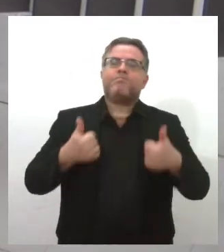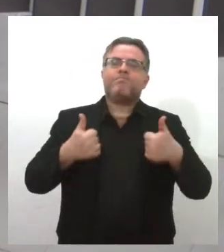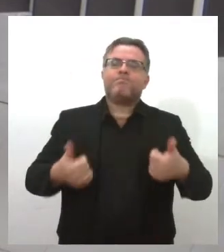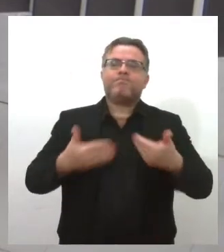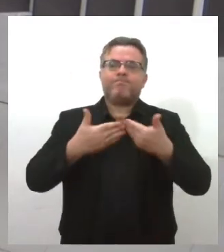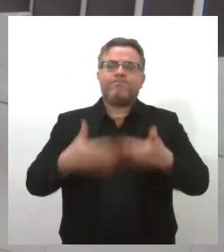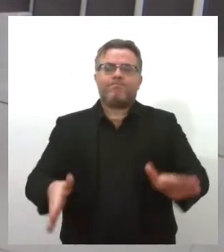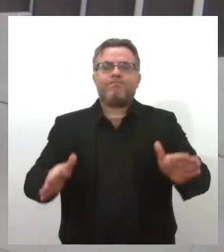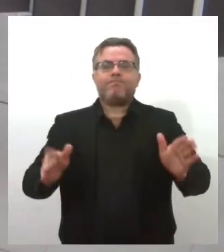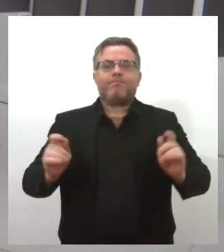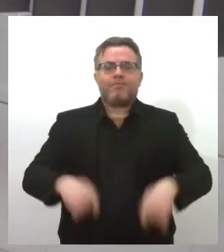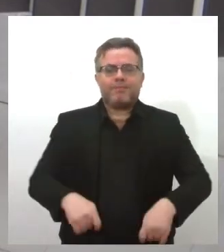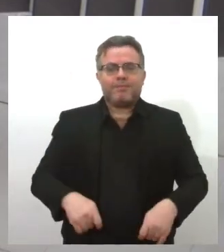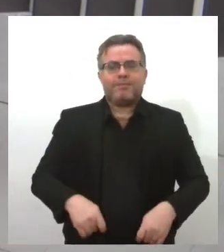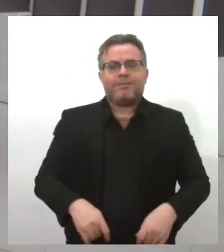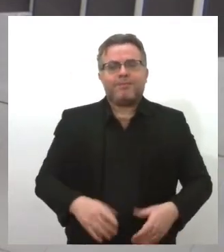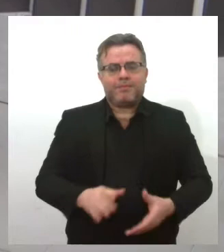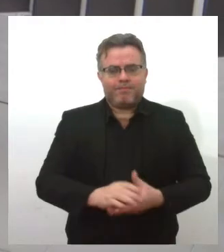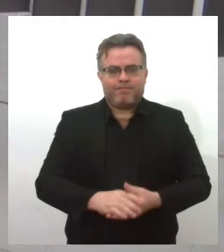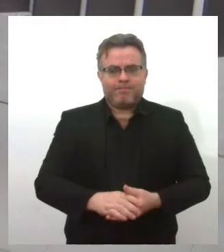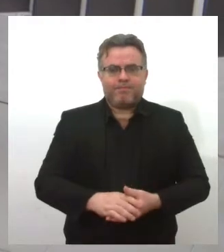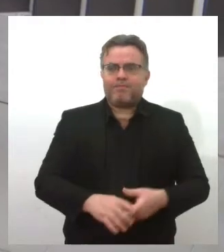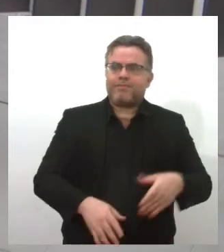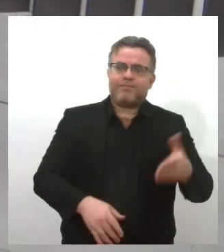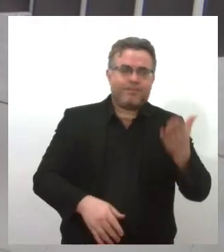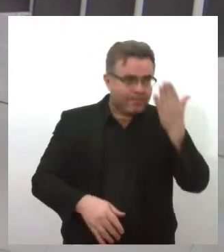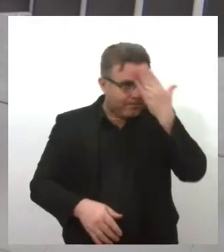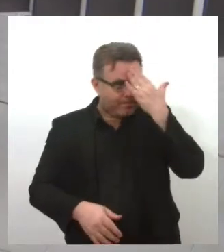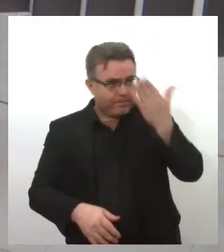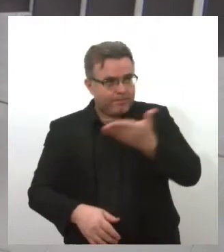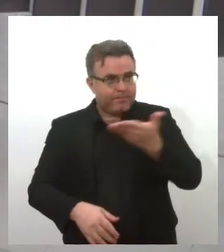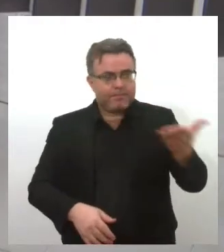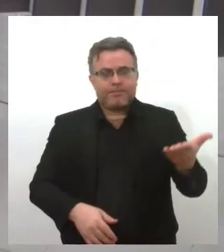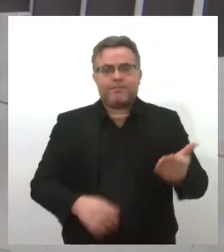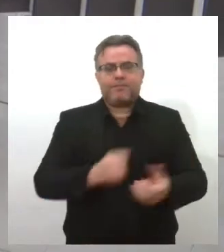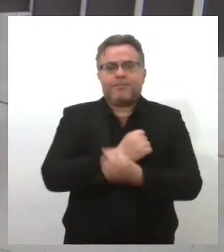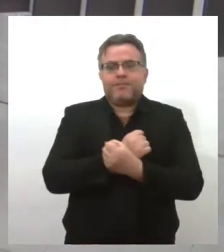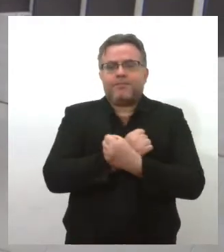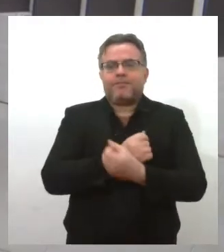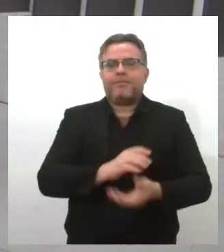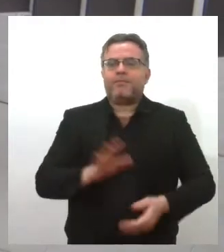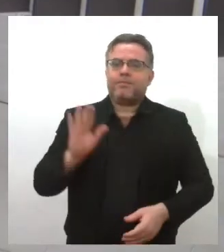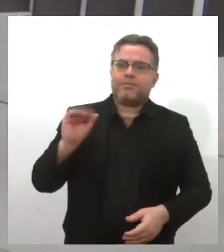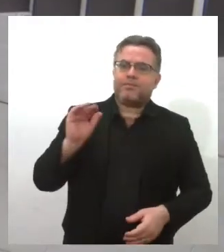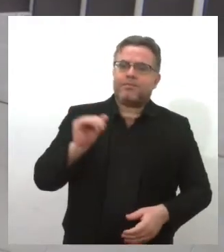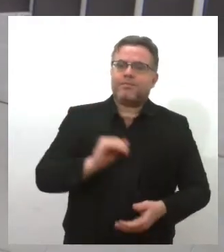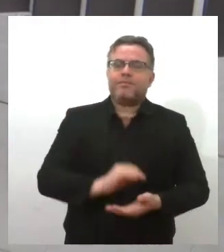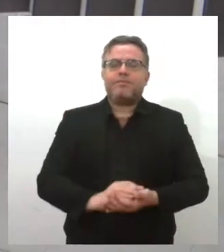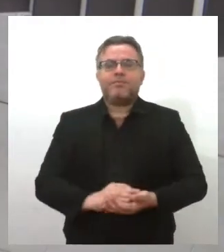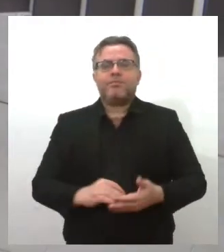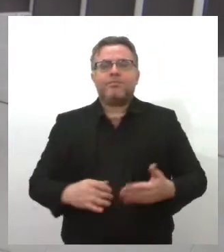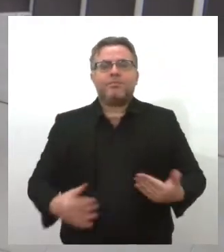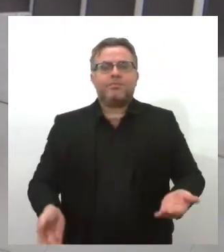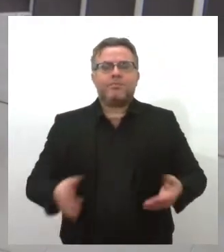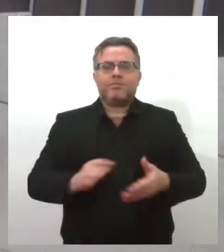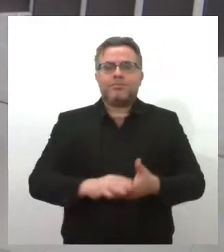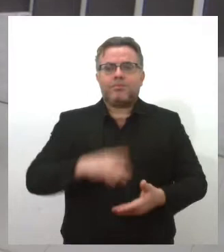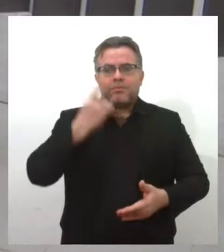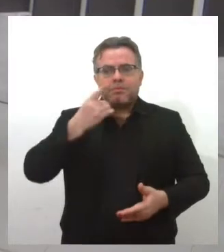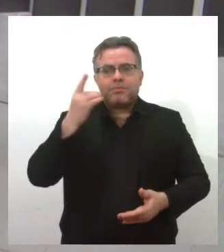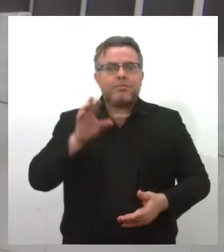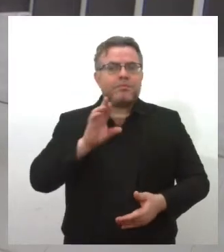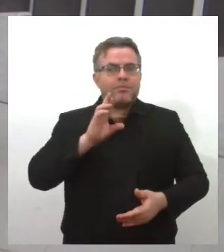Edital e até o nosso próximo encontro. Obrigado, Larissa. Um abraço a todos. Tchau, tchau. E olha, o deputado Rodrigo